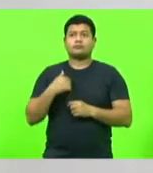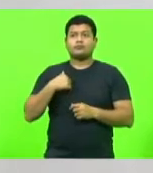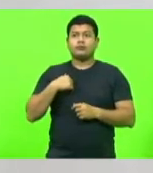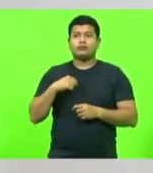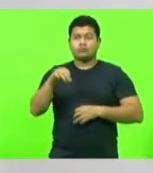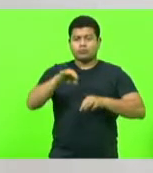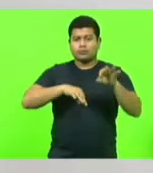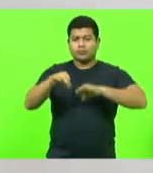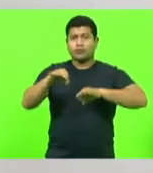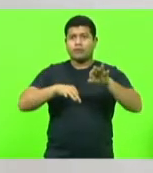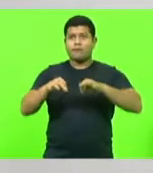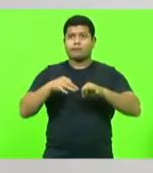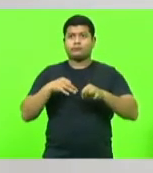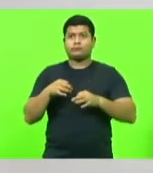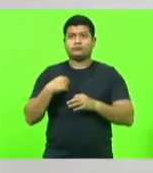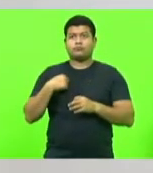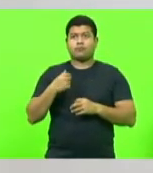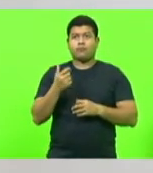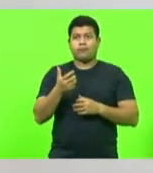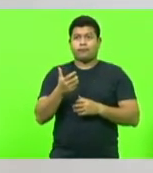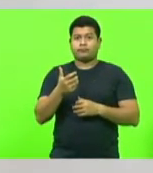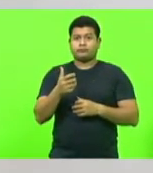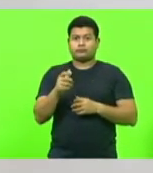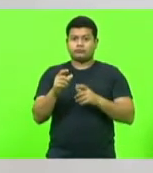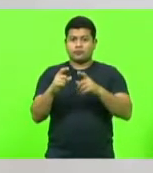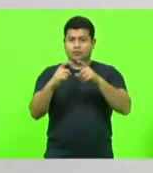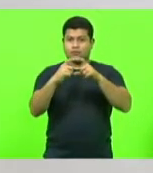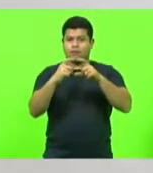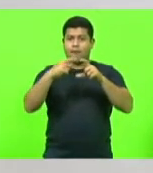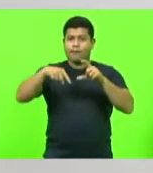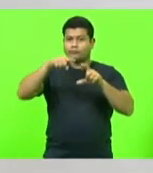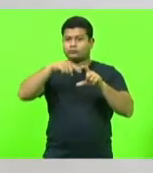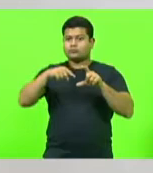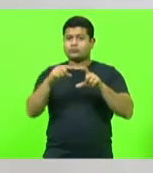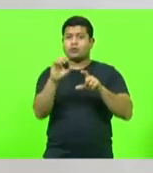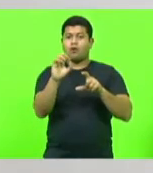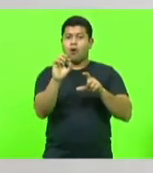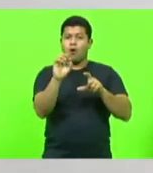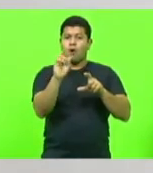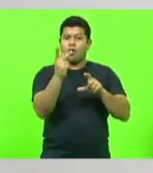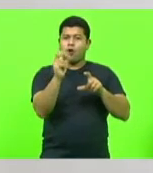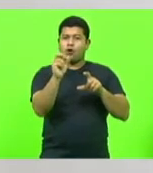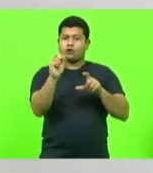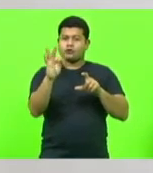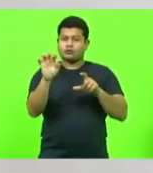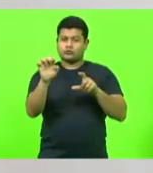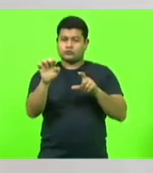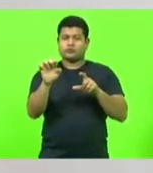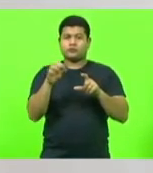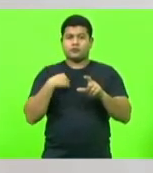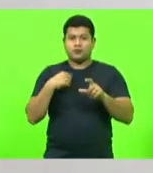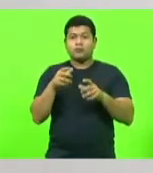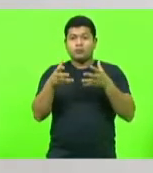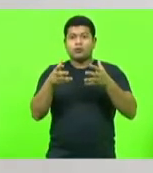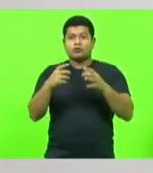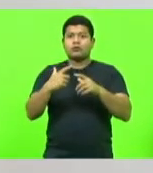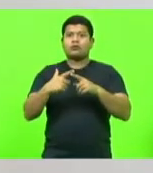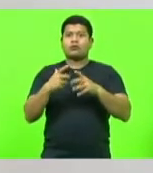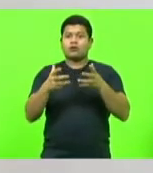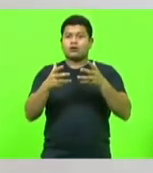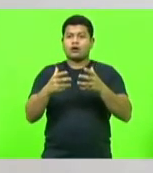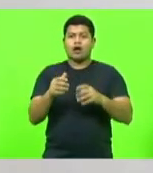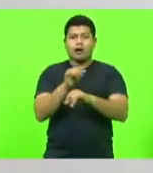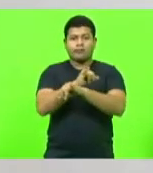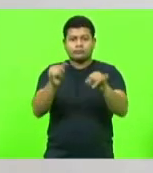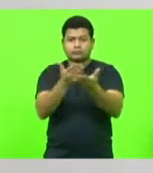para simular aquilo que seria uma hóstia, que eu quero falar com os católicos também. Quando você vai lá na missa fazer a sua comunhão com